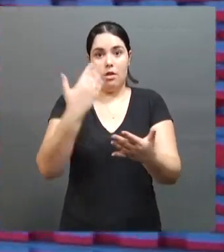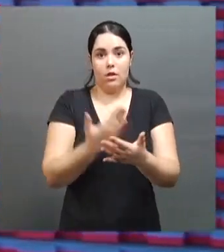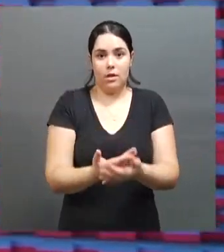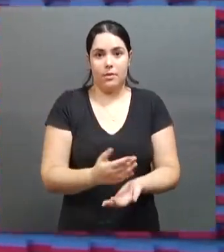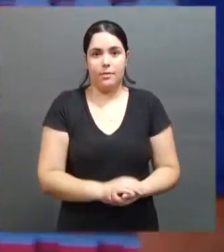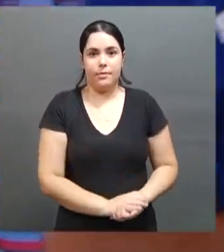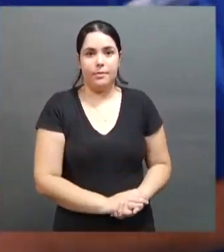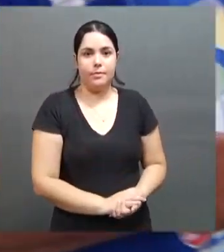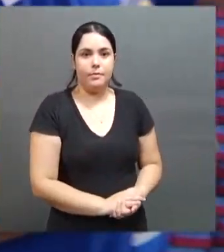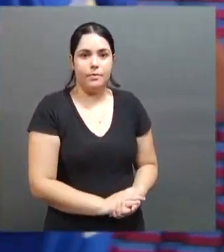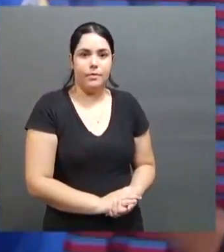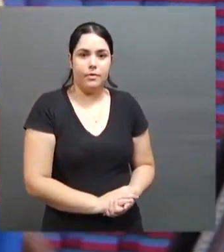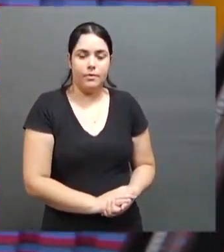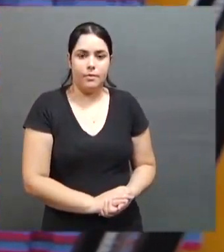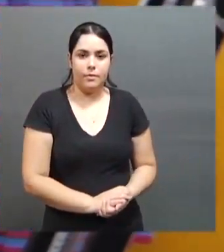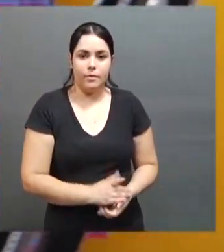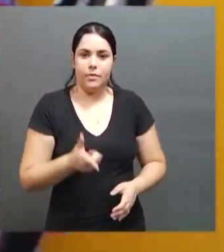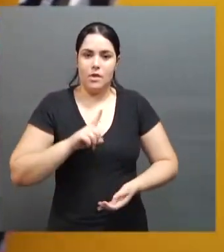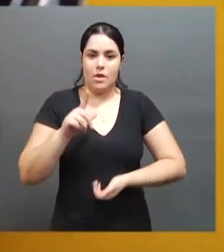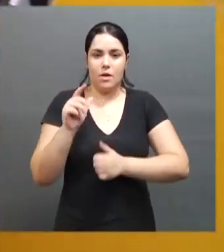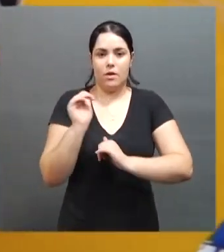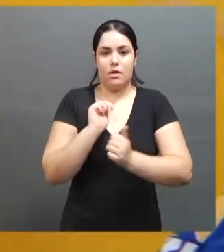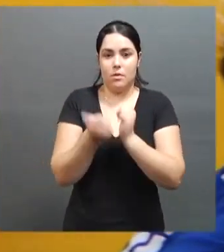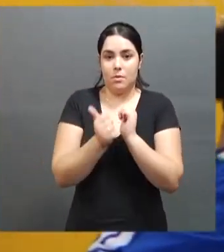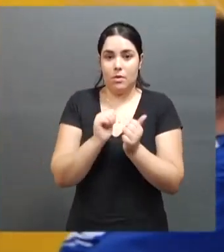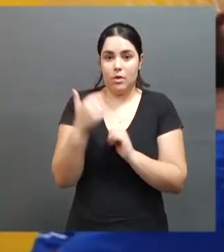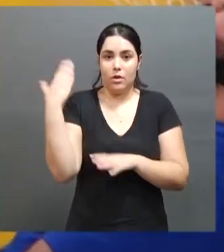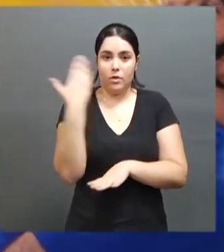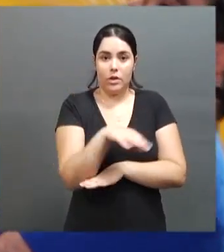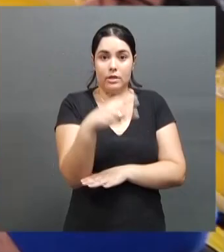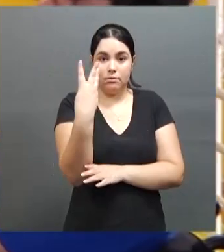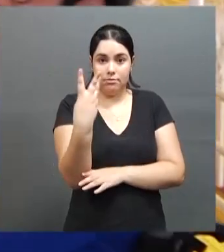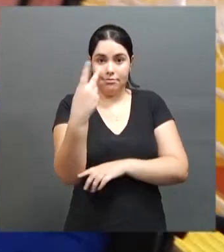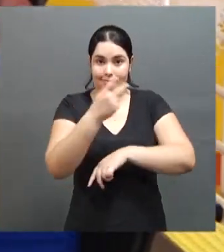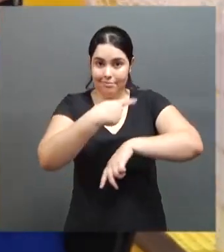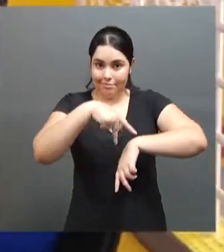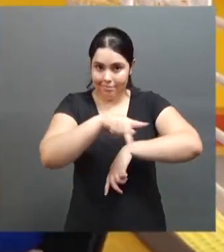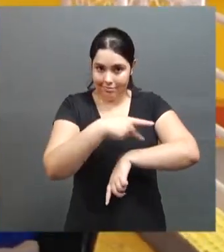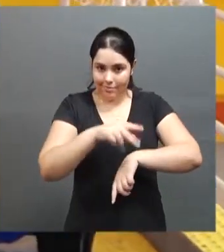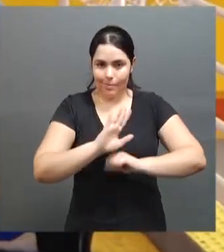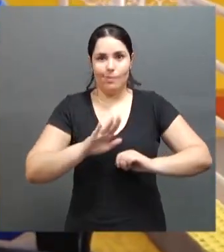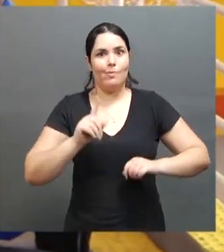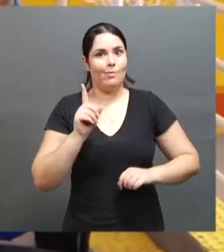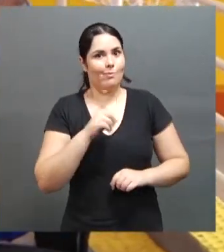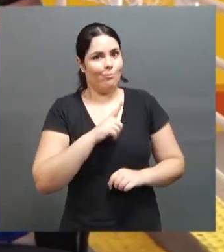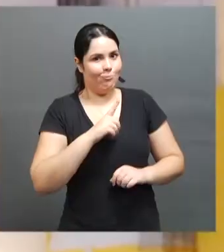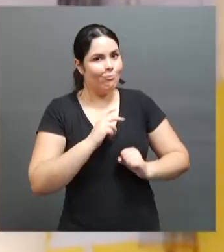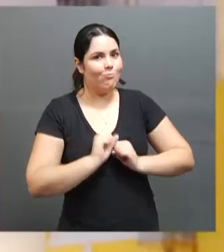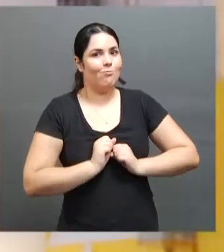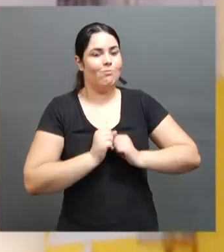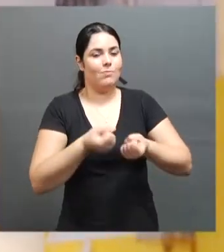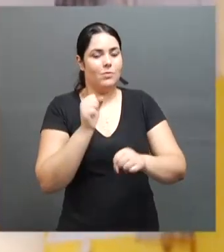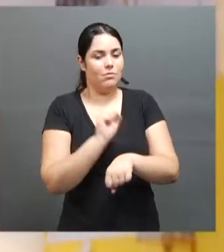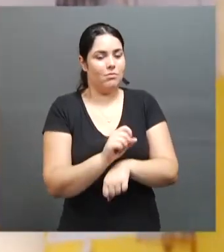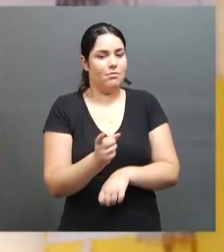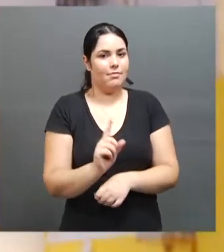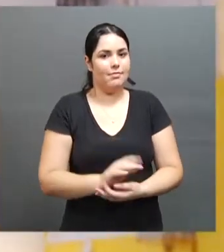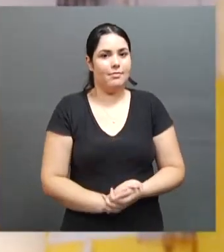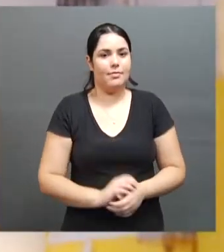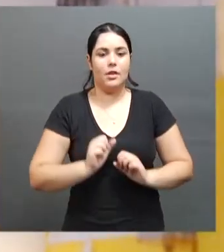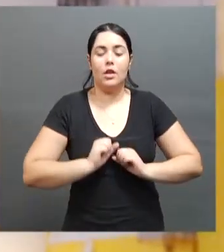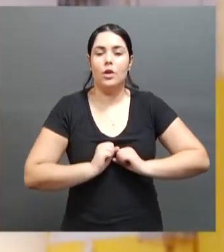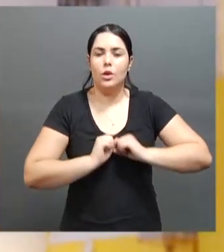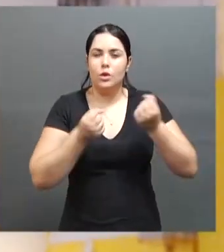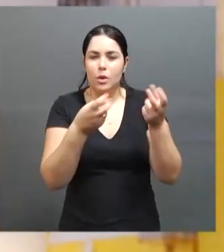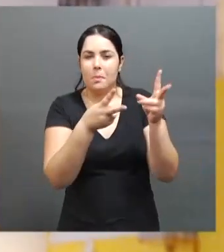envolvido com o esporte, o Matheus visitou 3 países. E é dedicação que não para. Dedicação que é